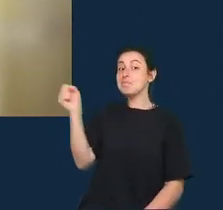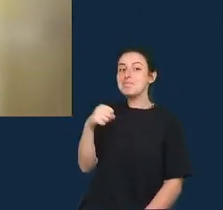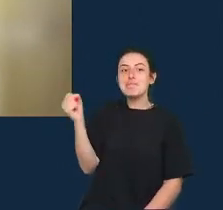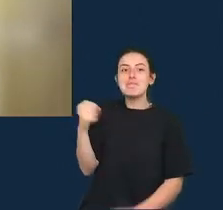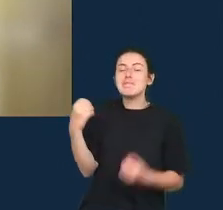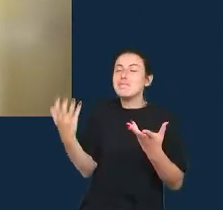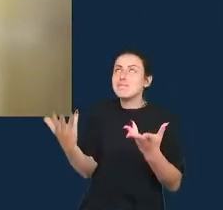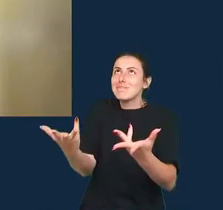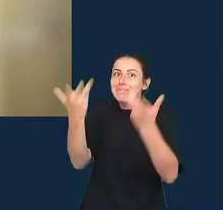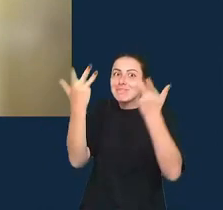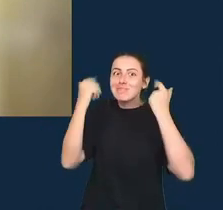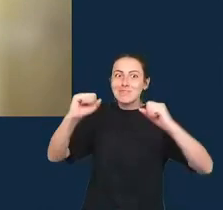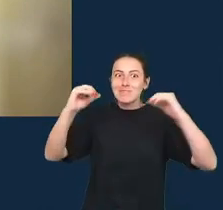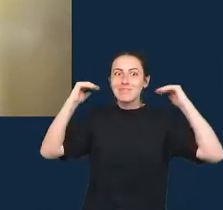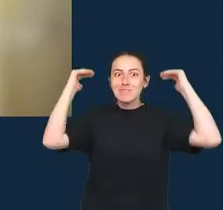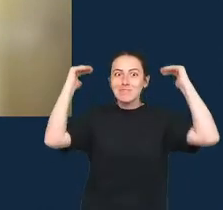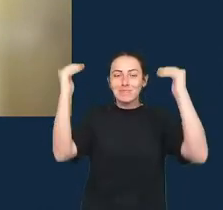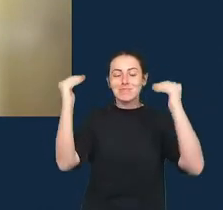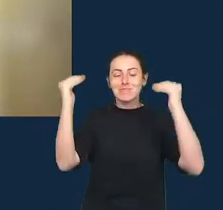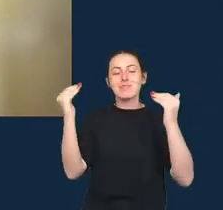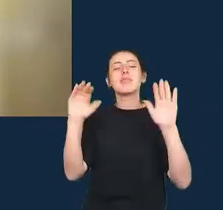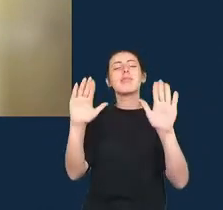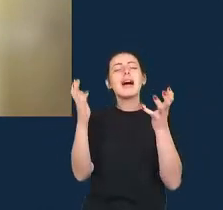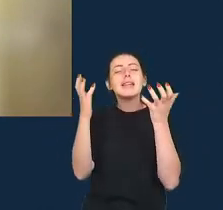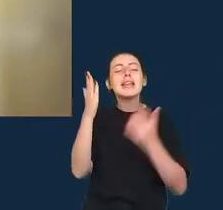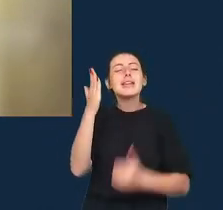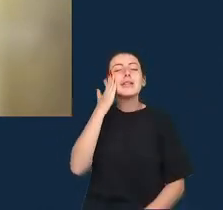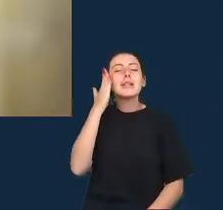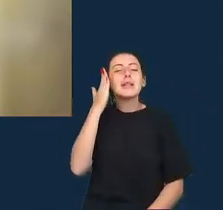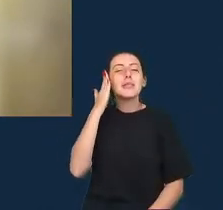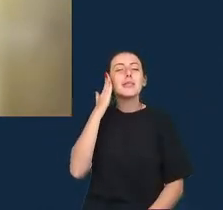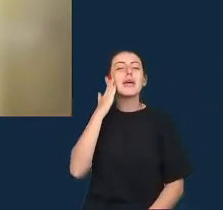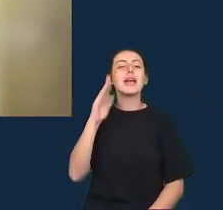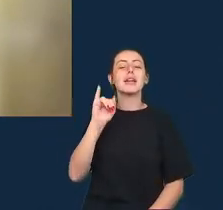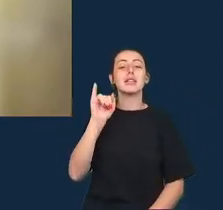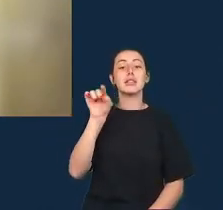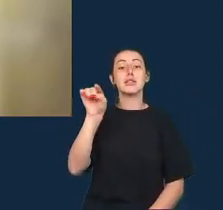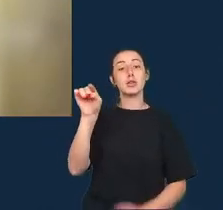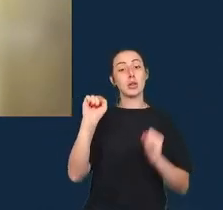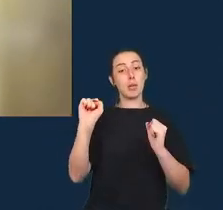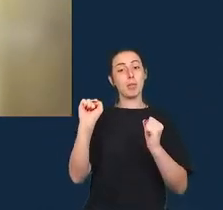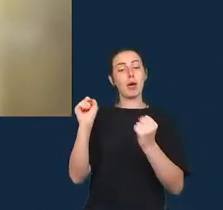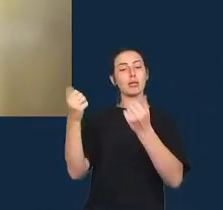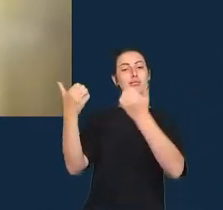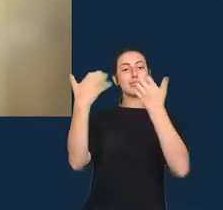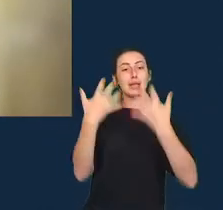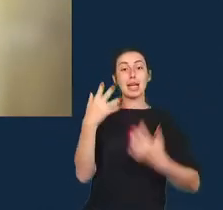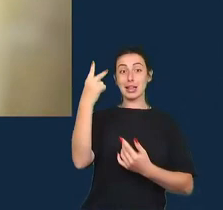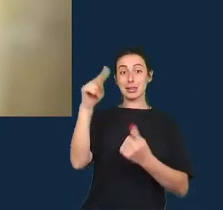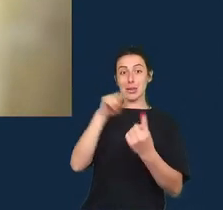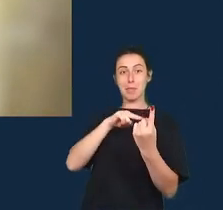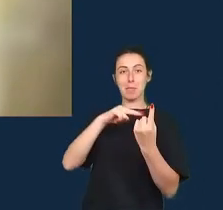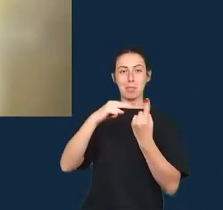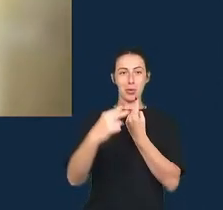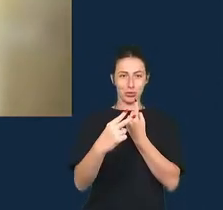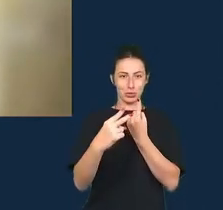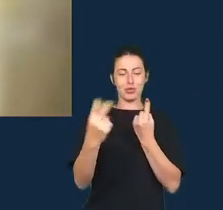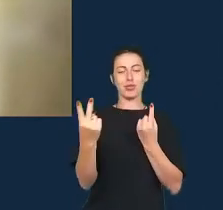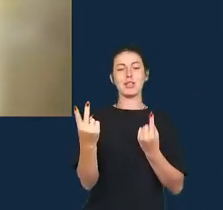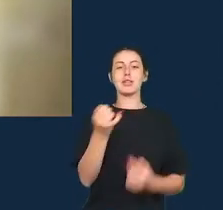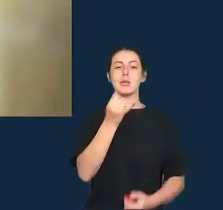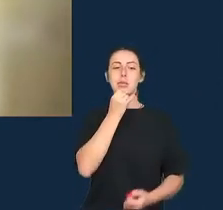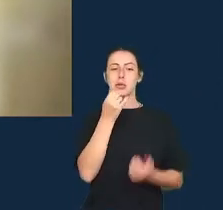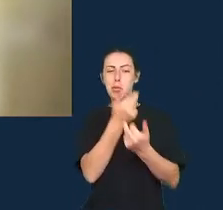gostaria de saber Cedric se você poderia nos dar a sua perspectiva as diferenças que você tem